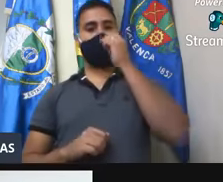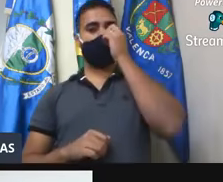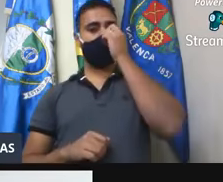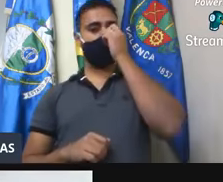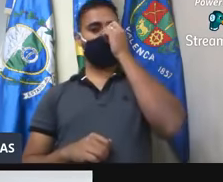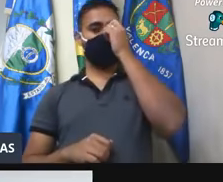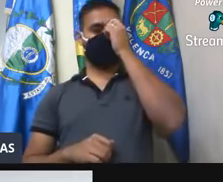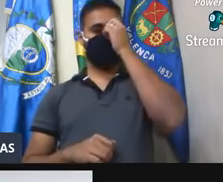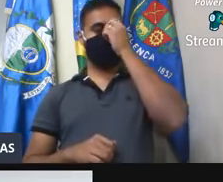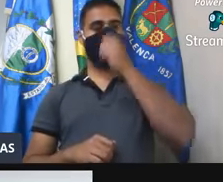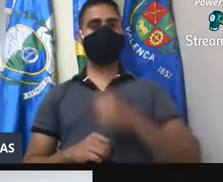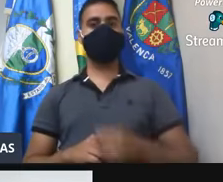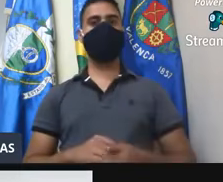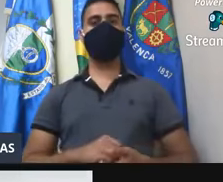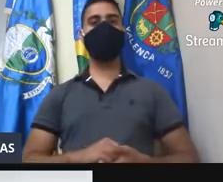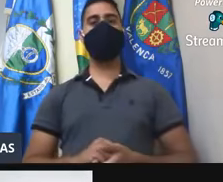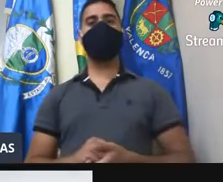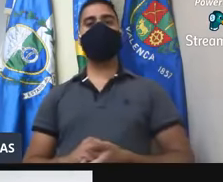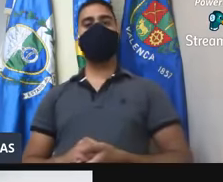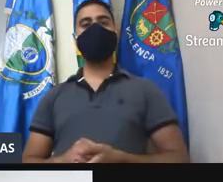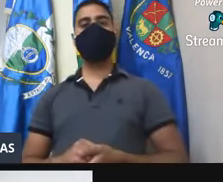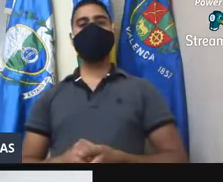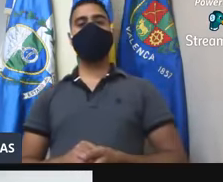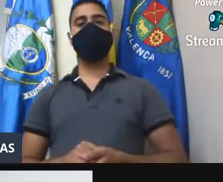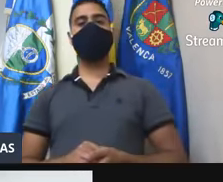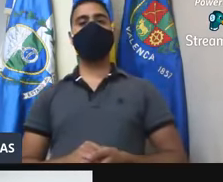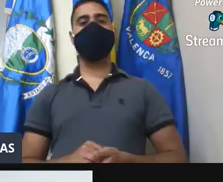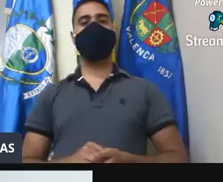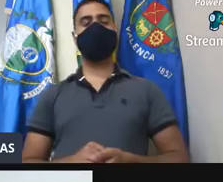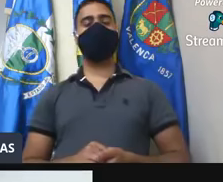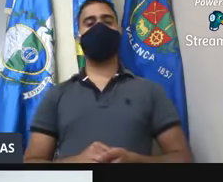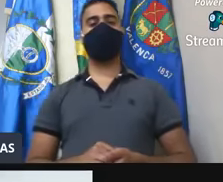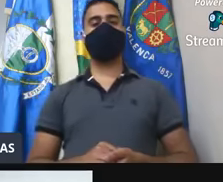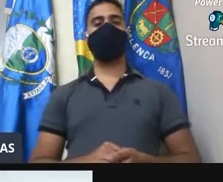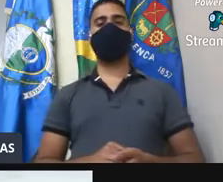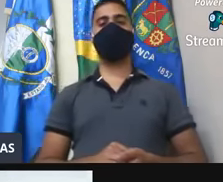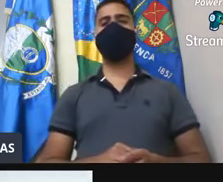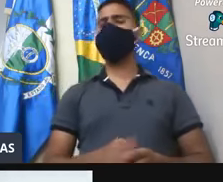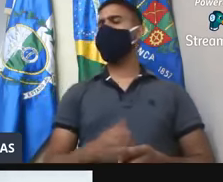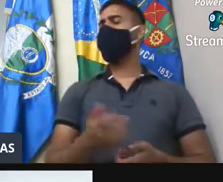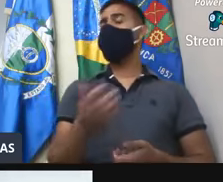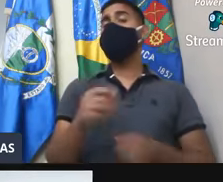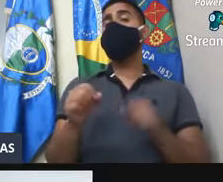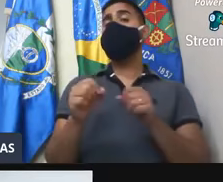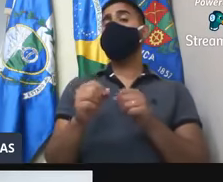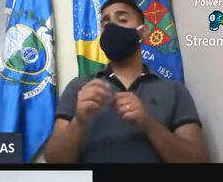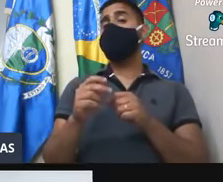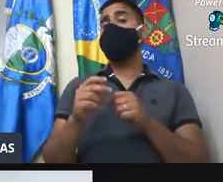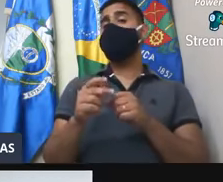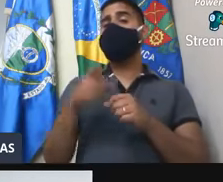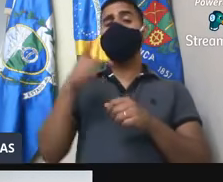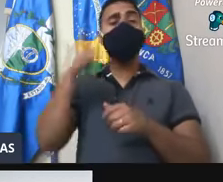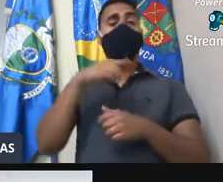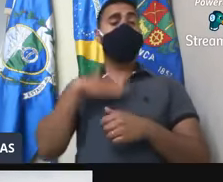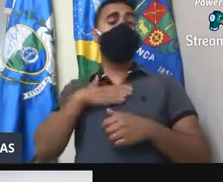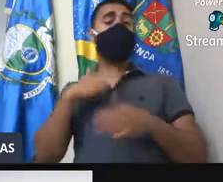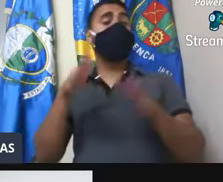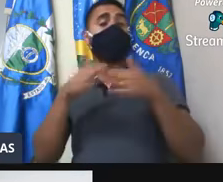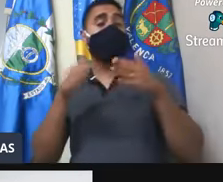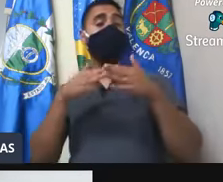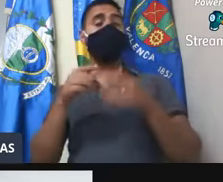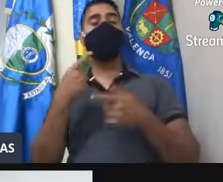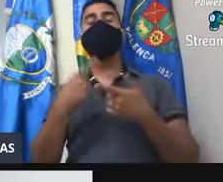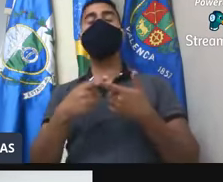Presidente, nessa noite, quero estar ressaltando aqui os meus pedidos,